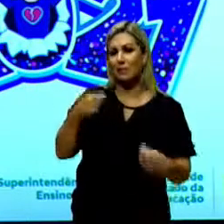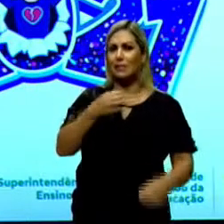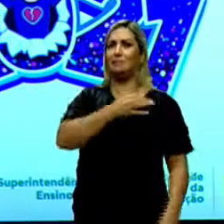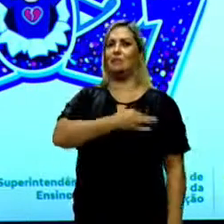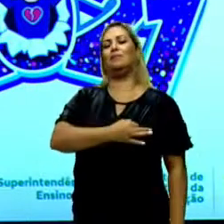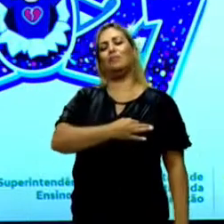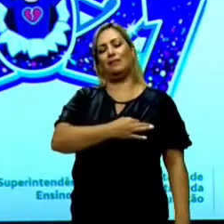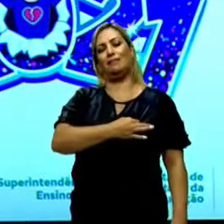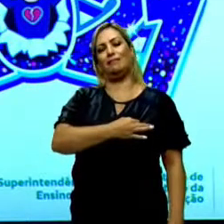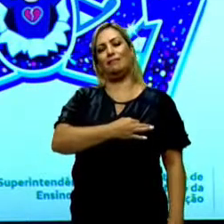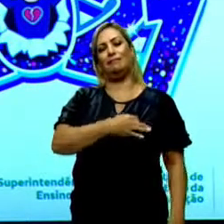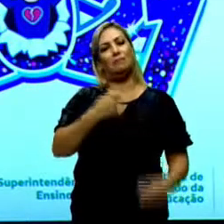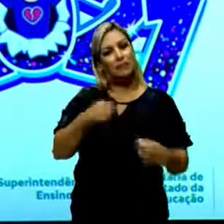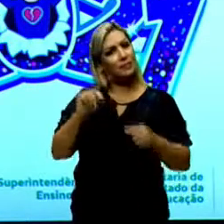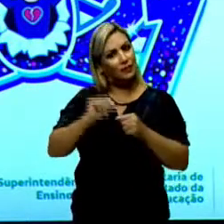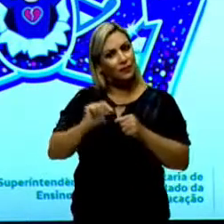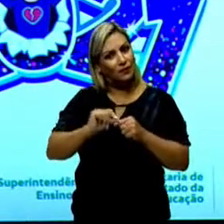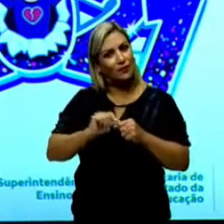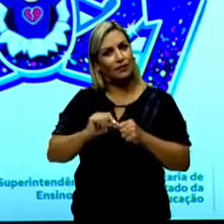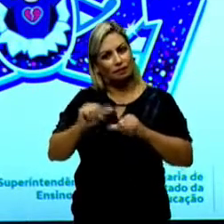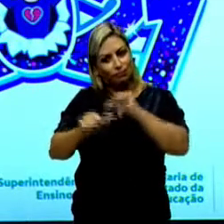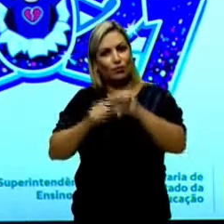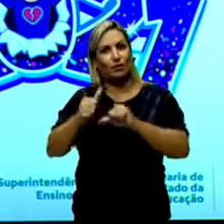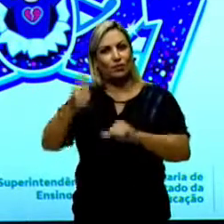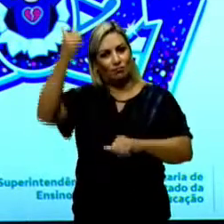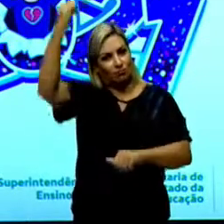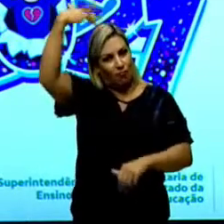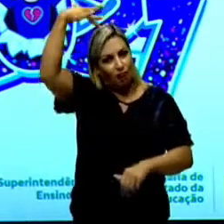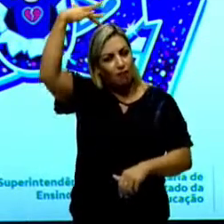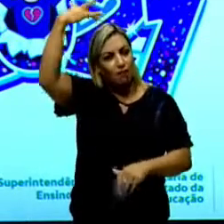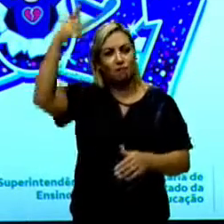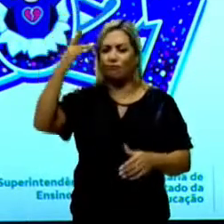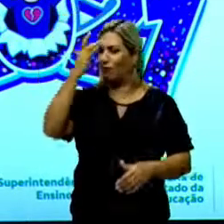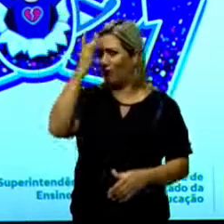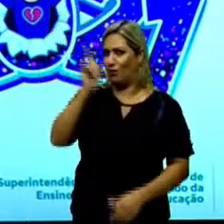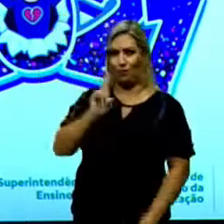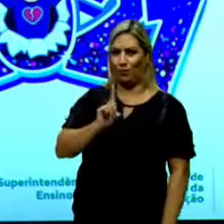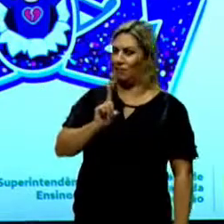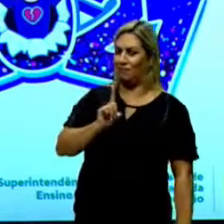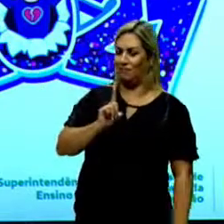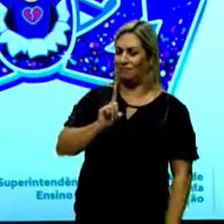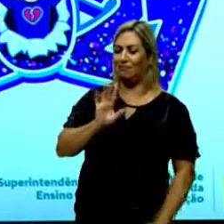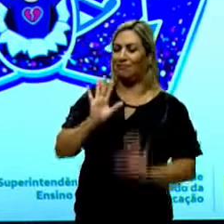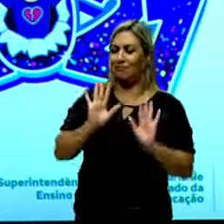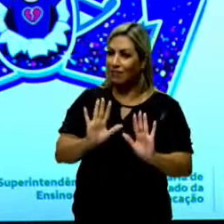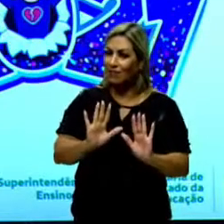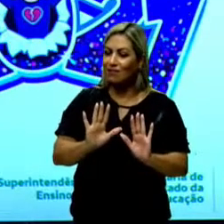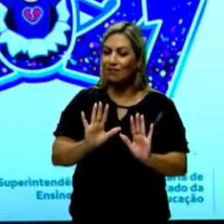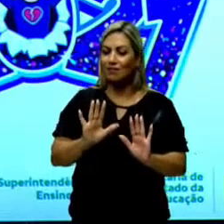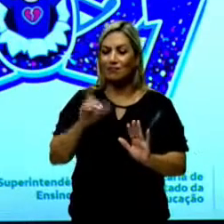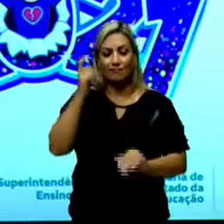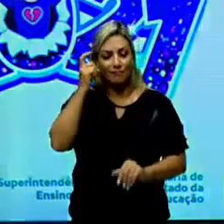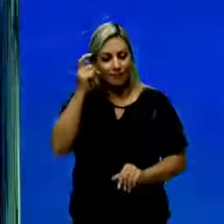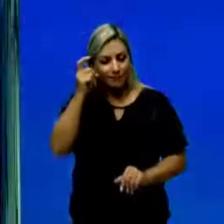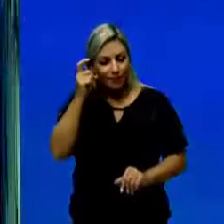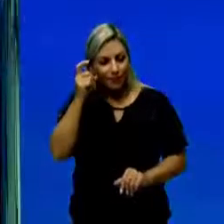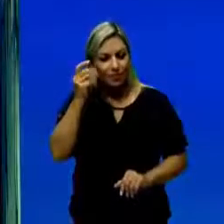merecê-lo. Tem que fazê-lo novo. Eu sei que não é fácil, mas tente,